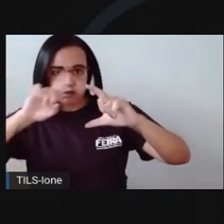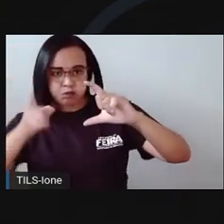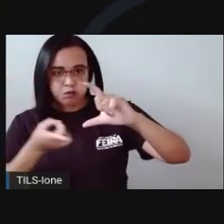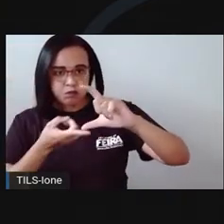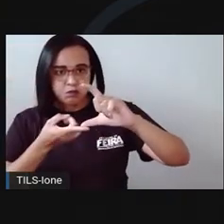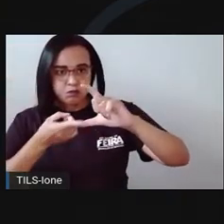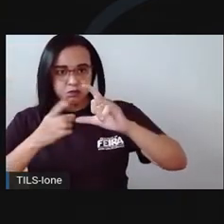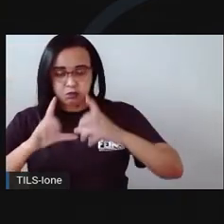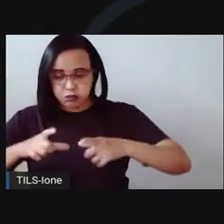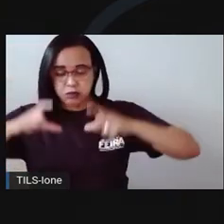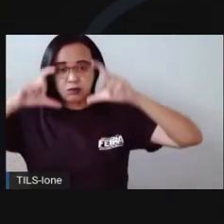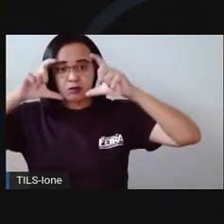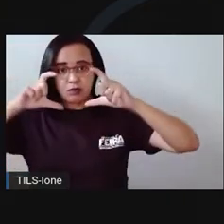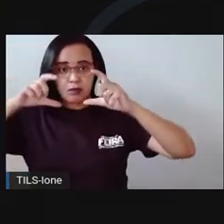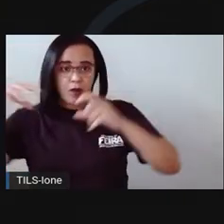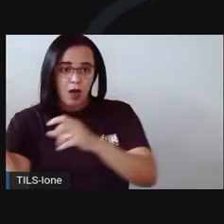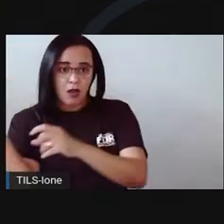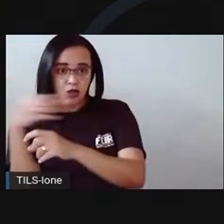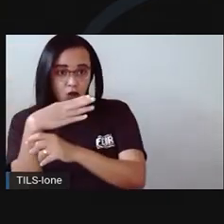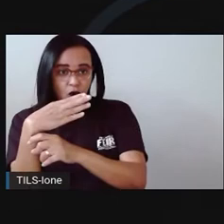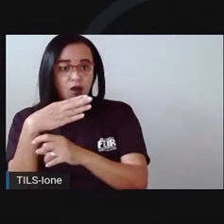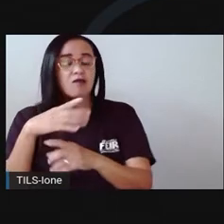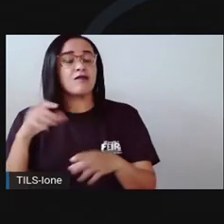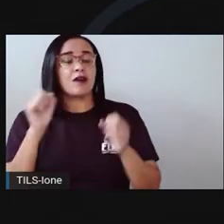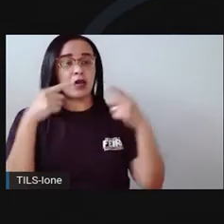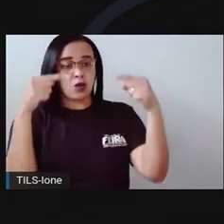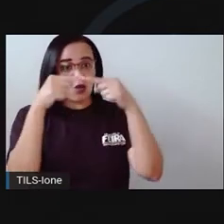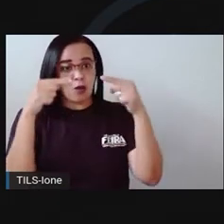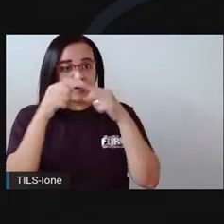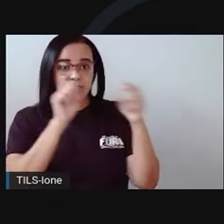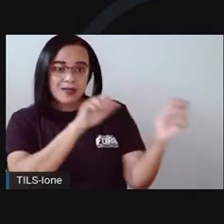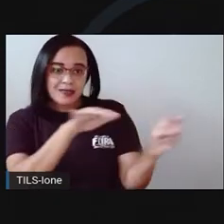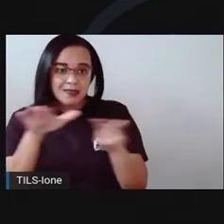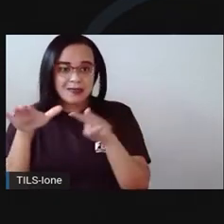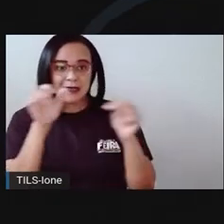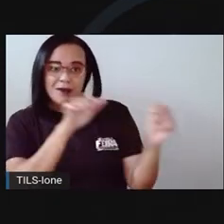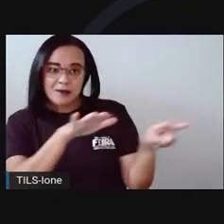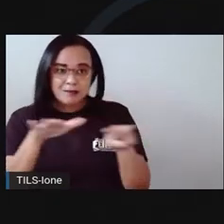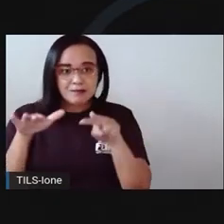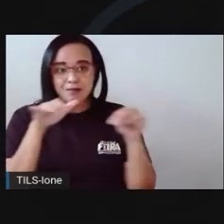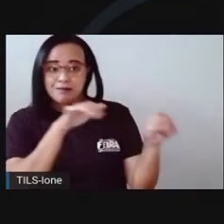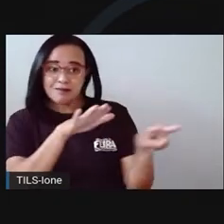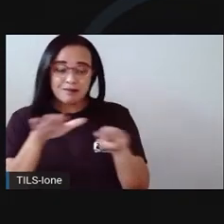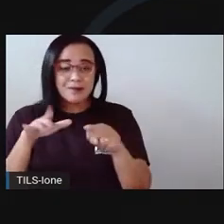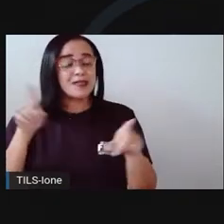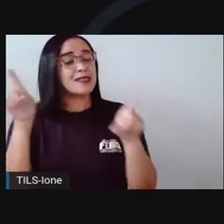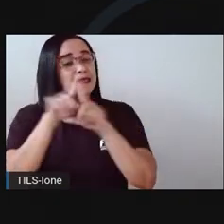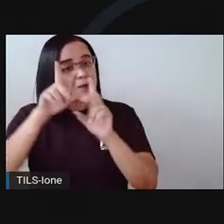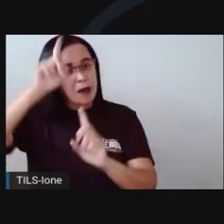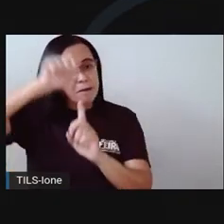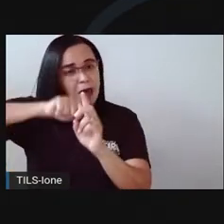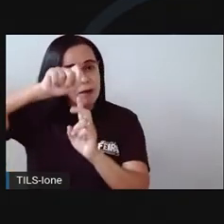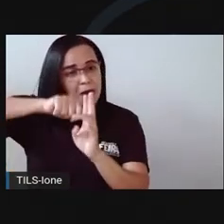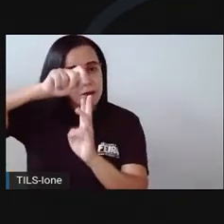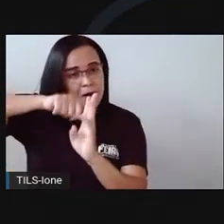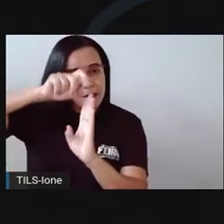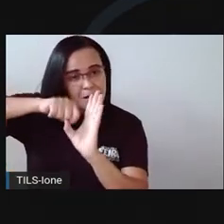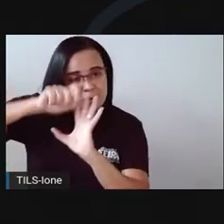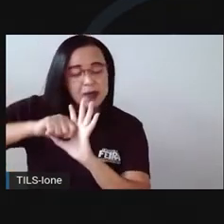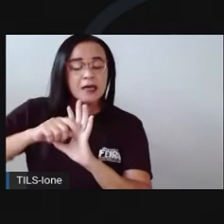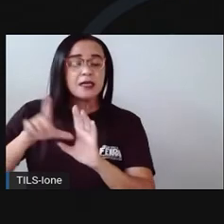crescente, deu origem às semanas e aos meses. As alterações dos períodos de calor,